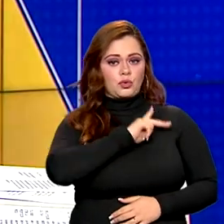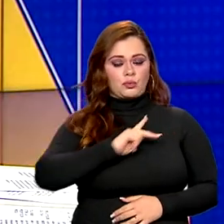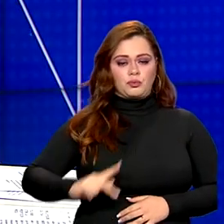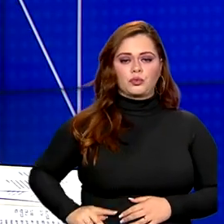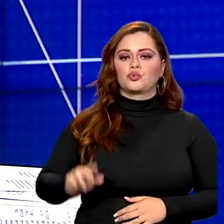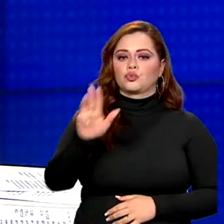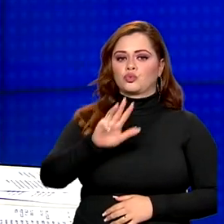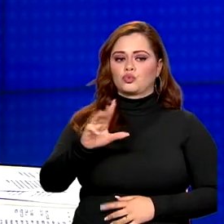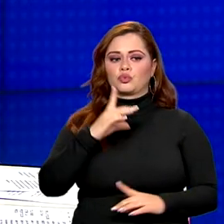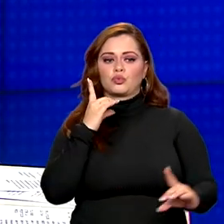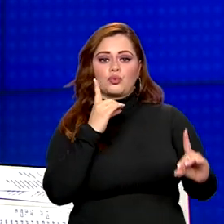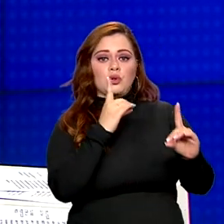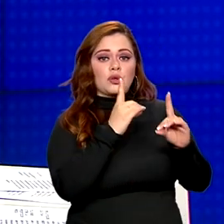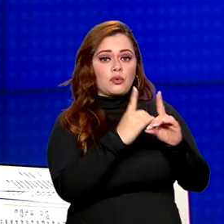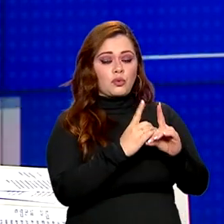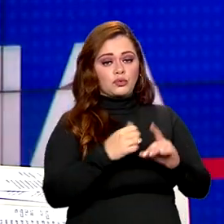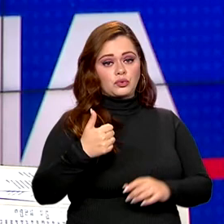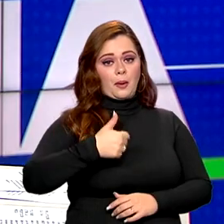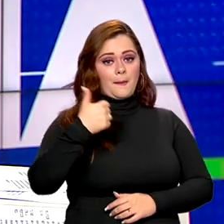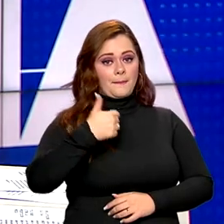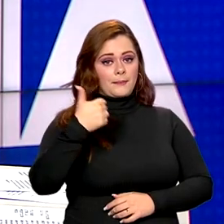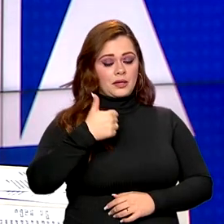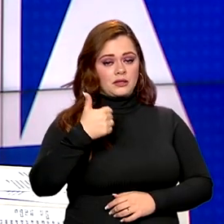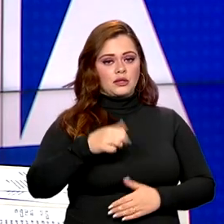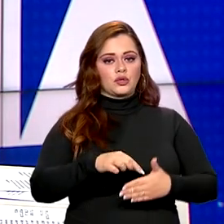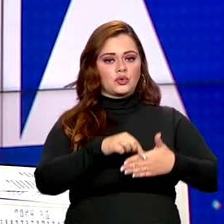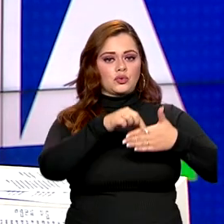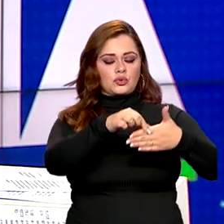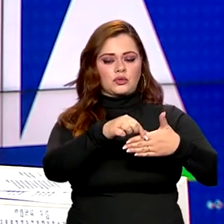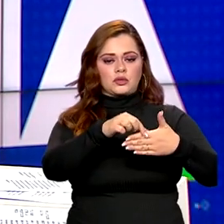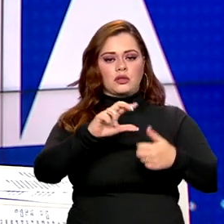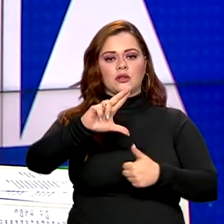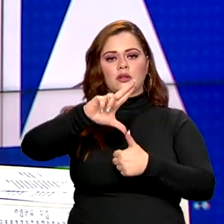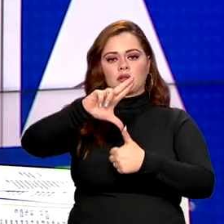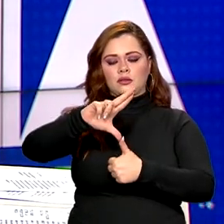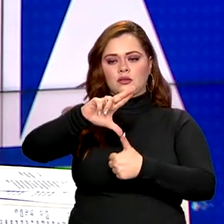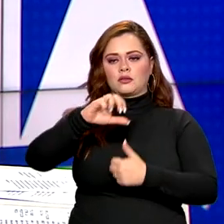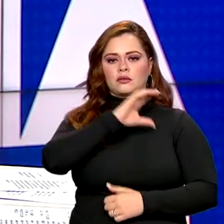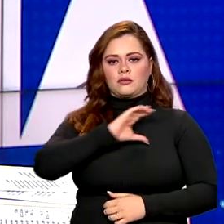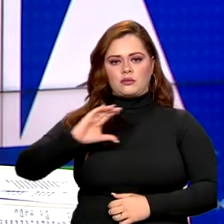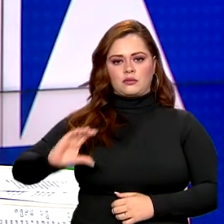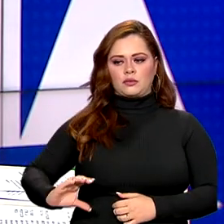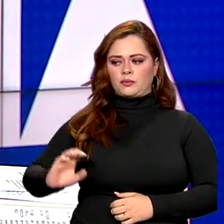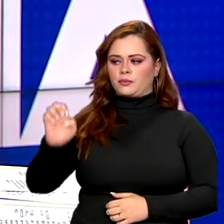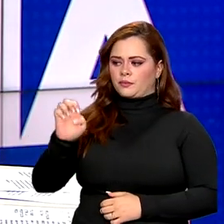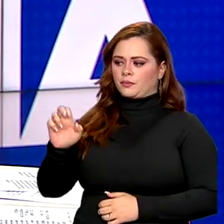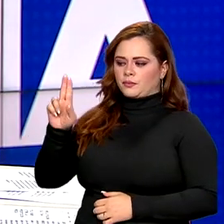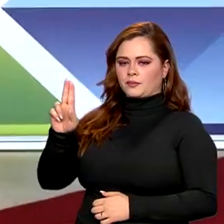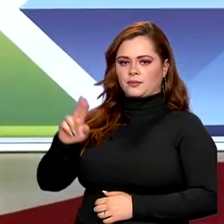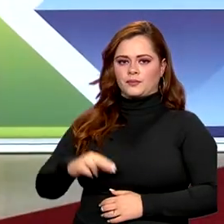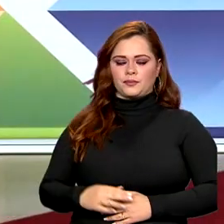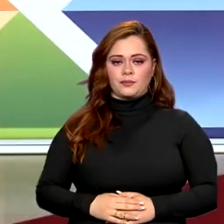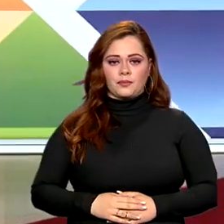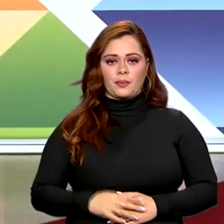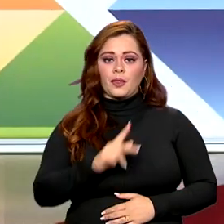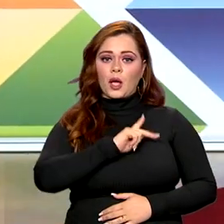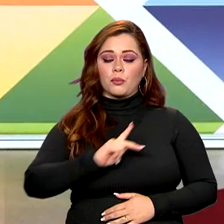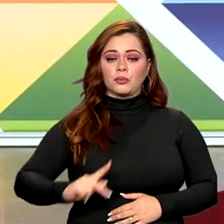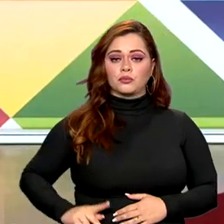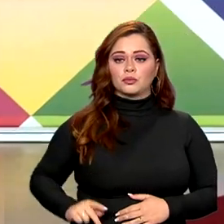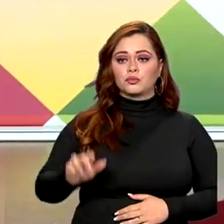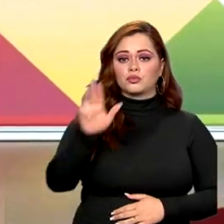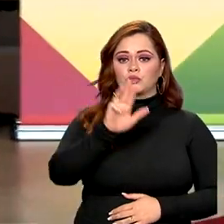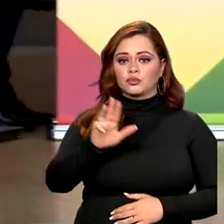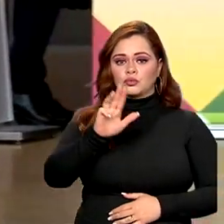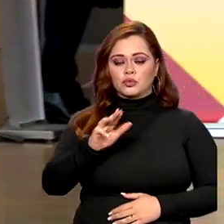durante os primeiros encontros entre líderes latino-americanos, caribenhos e europeus. O presidente Lula